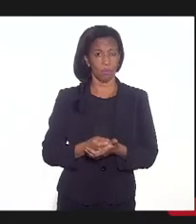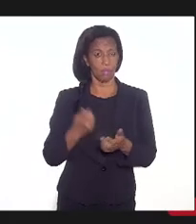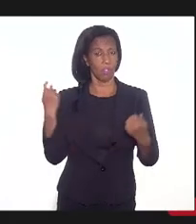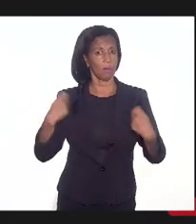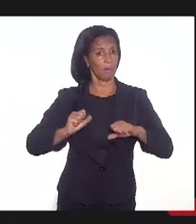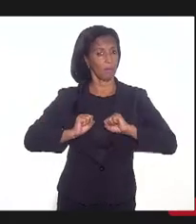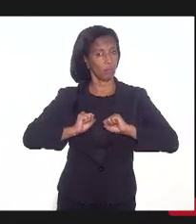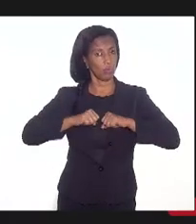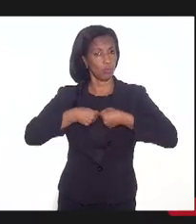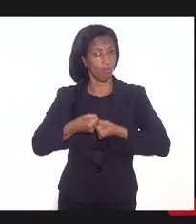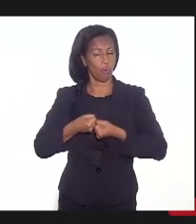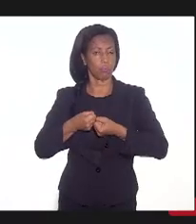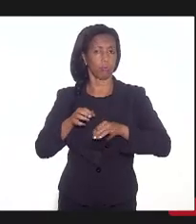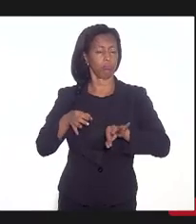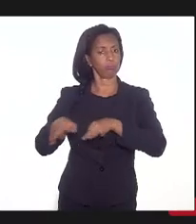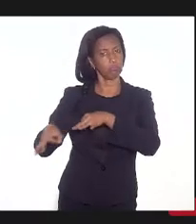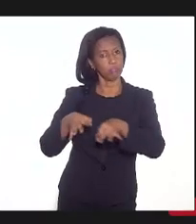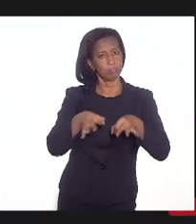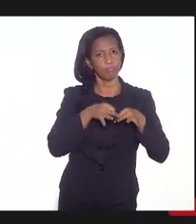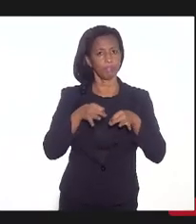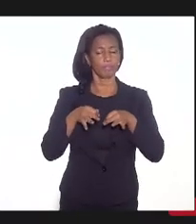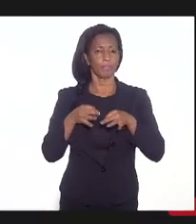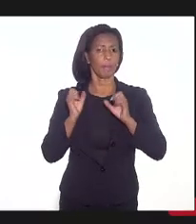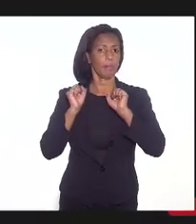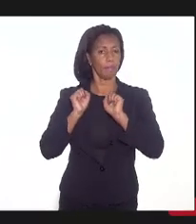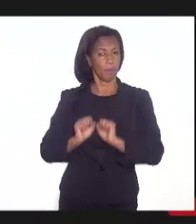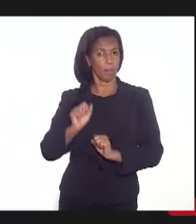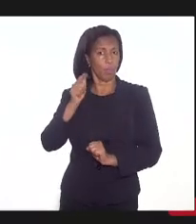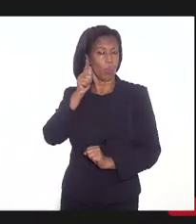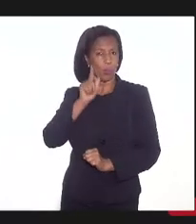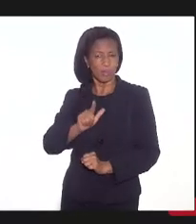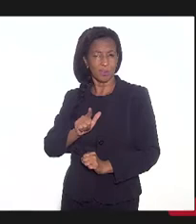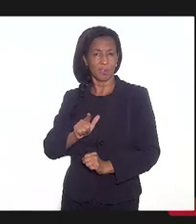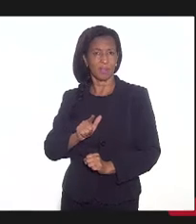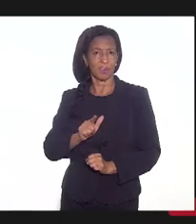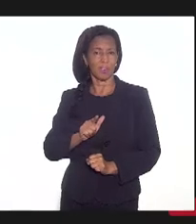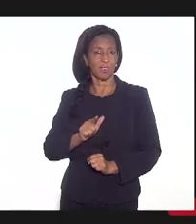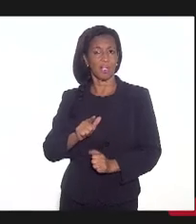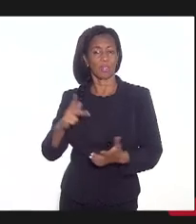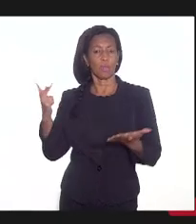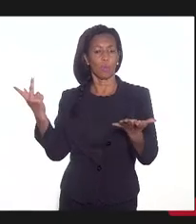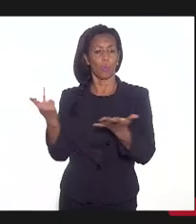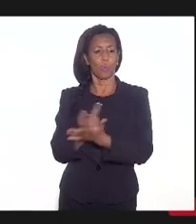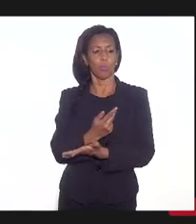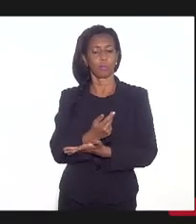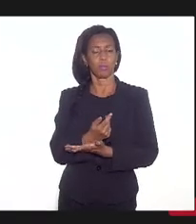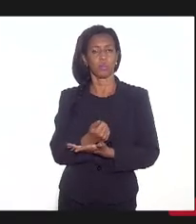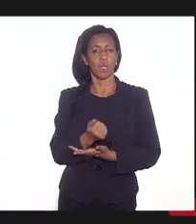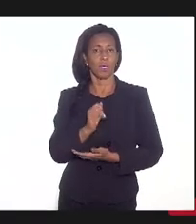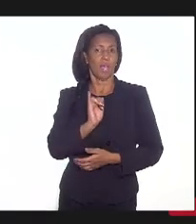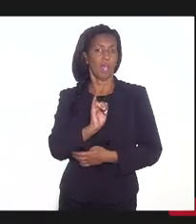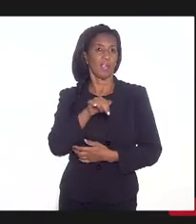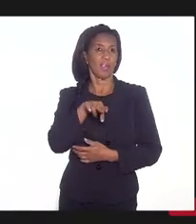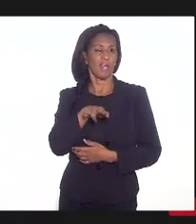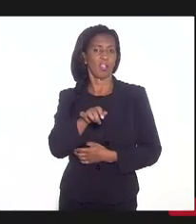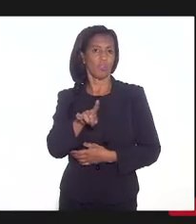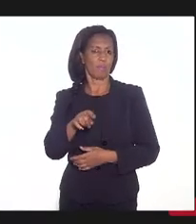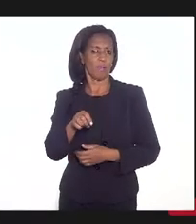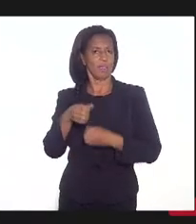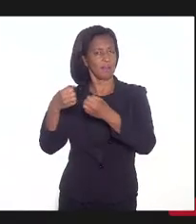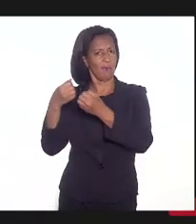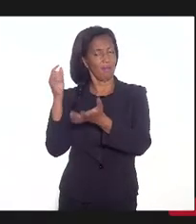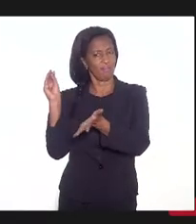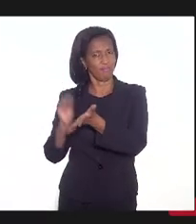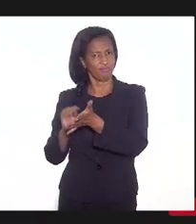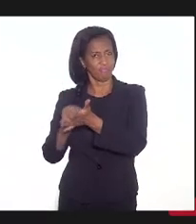fazer esse esforço e planejamento para poder dar conta nisso e não incorrer, evidentemente, na situação de inadimplência que o secretário vai detalhar